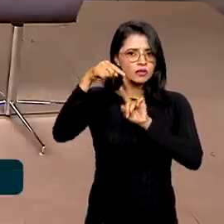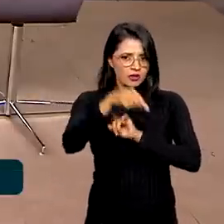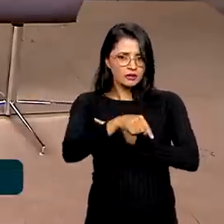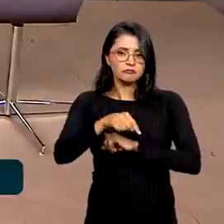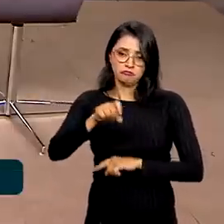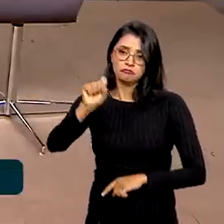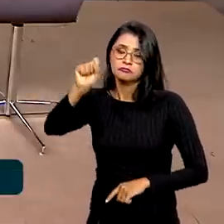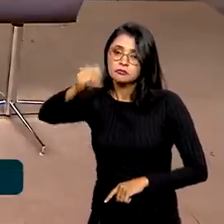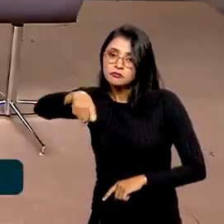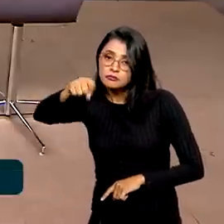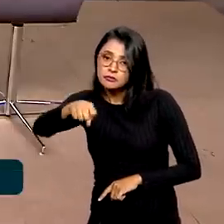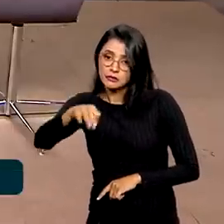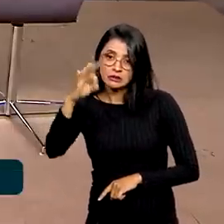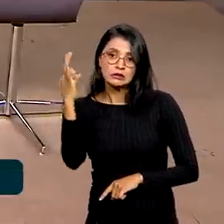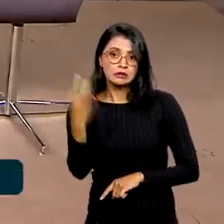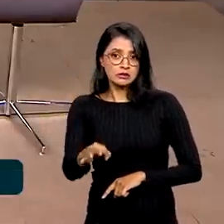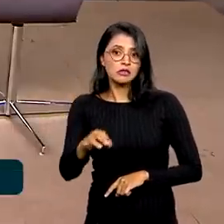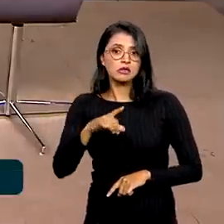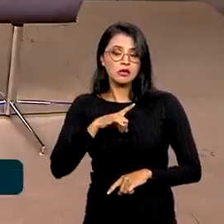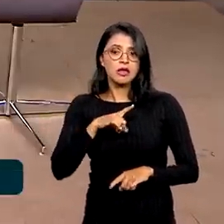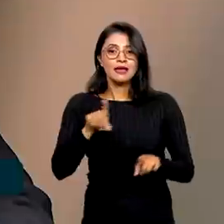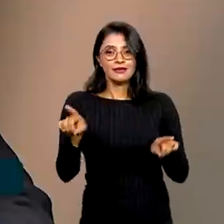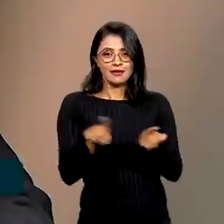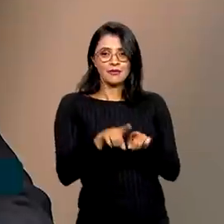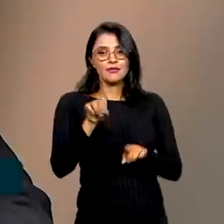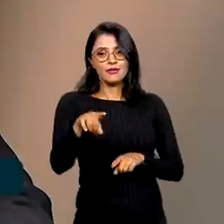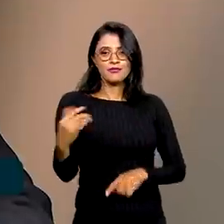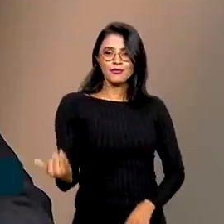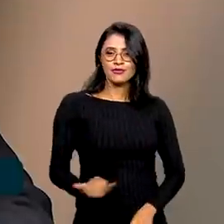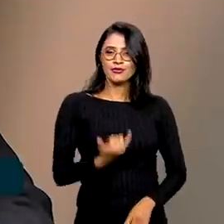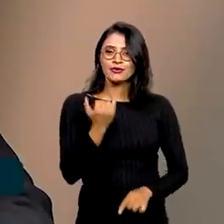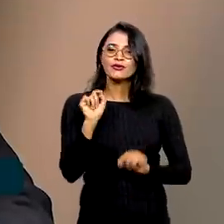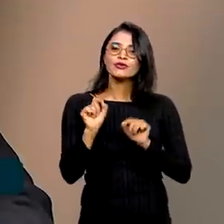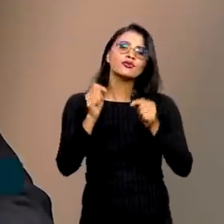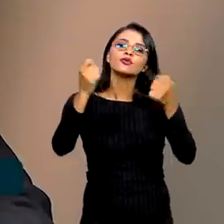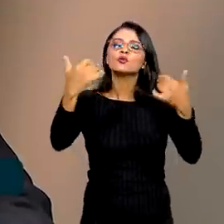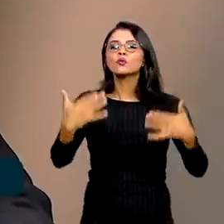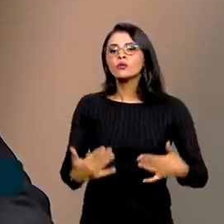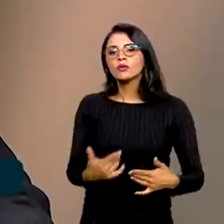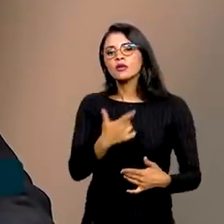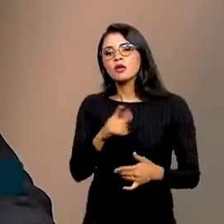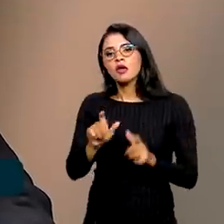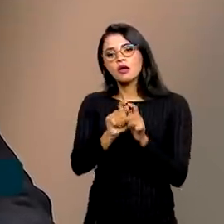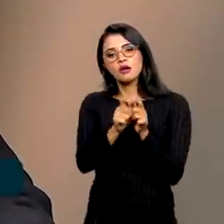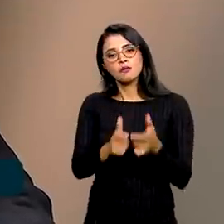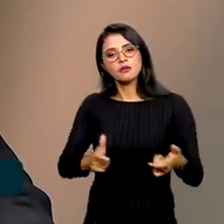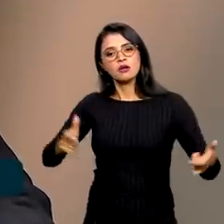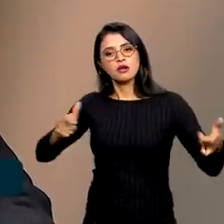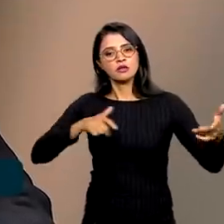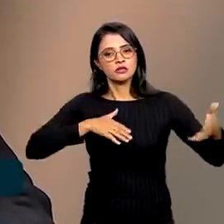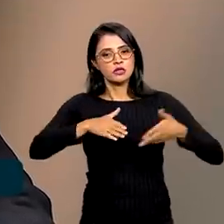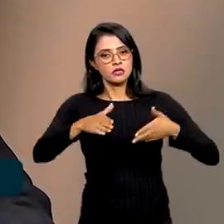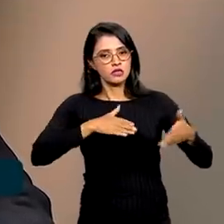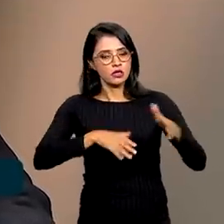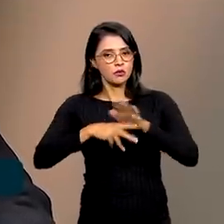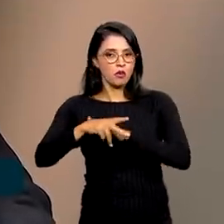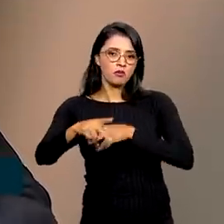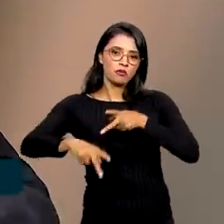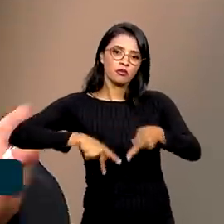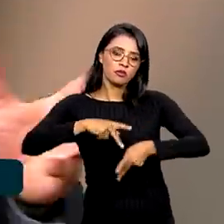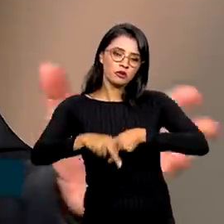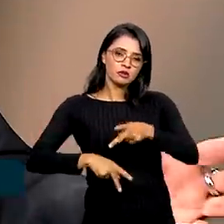Exatamente, exatamente. Além disso, eu acho que é importante mencionar o seguinte, ao ampliar esse acesso da população,